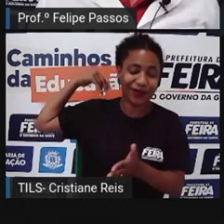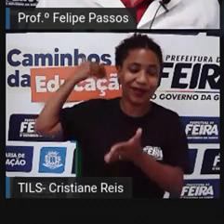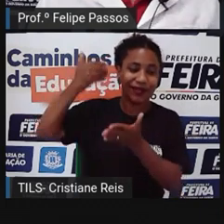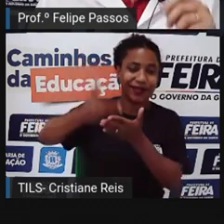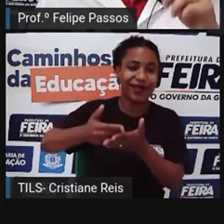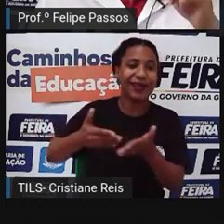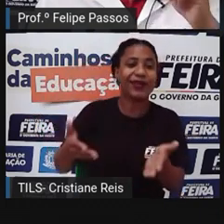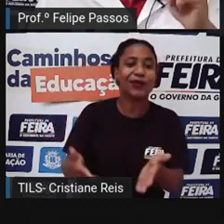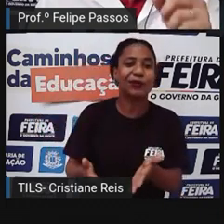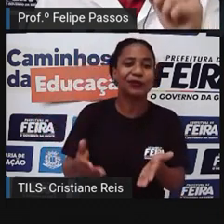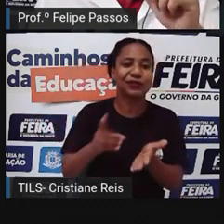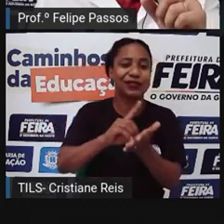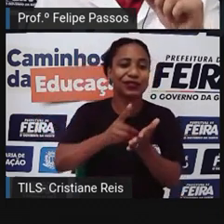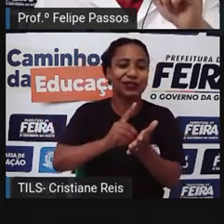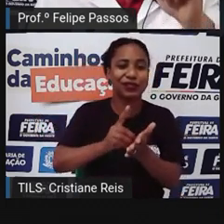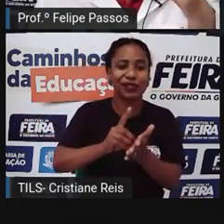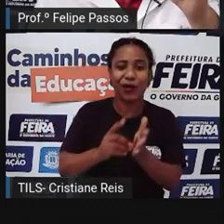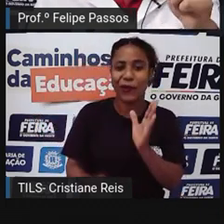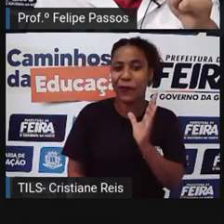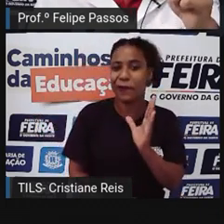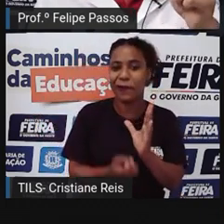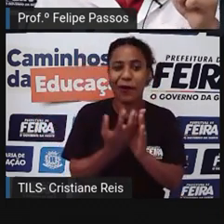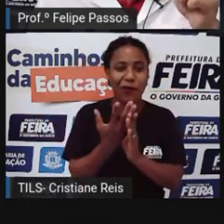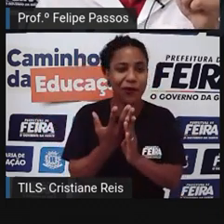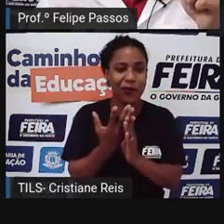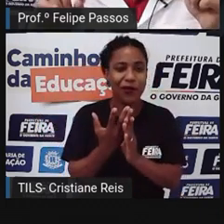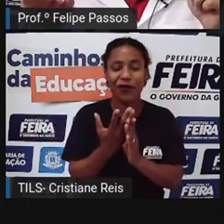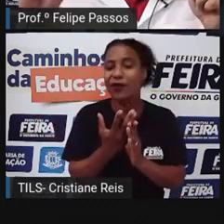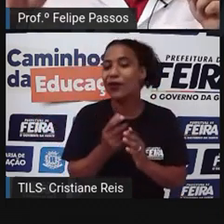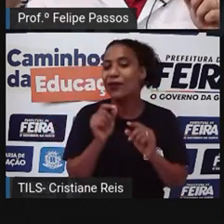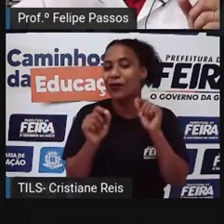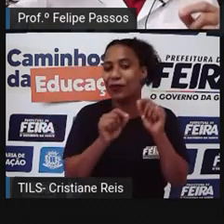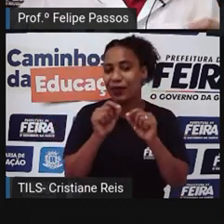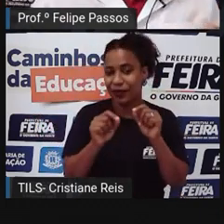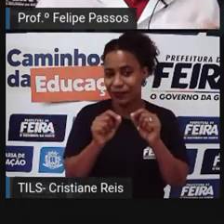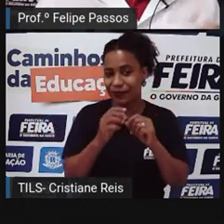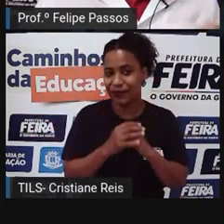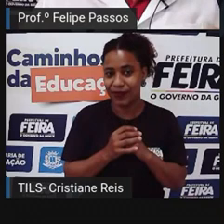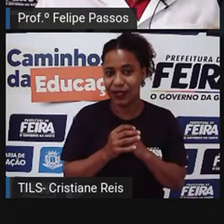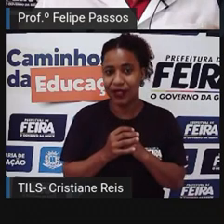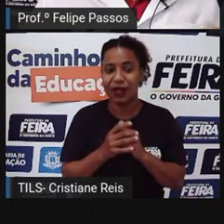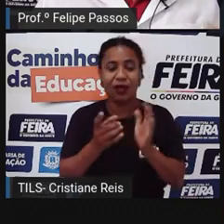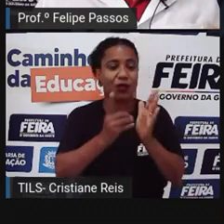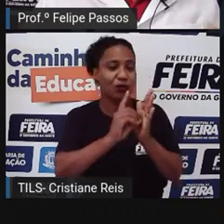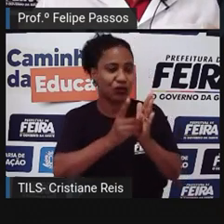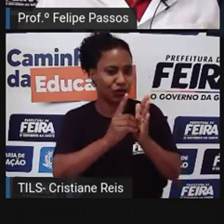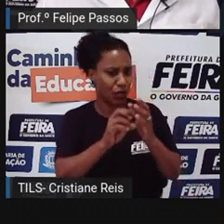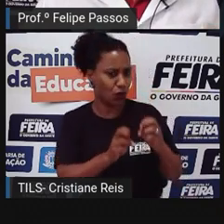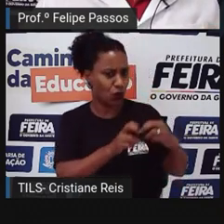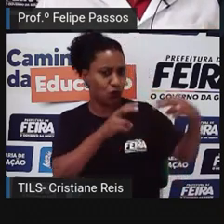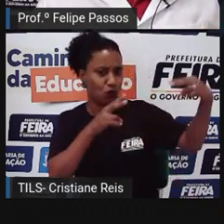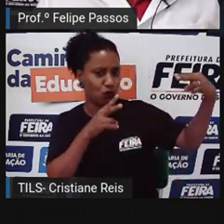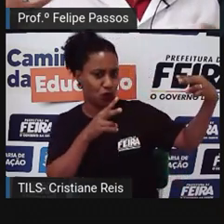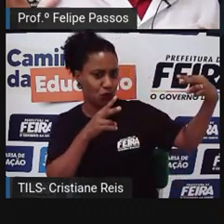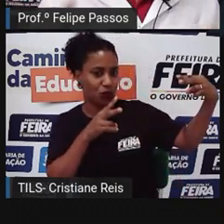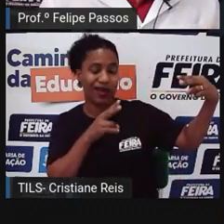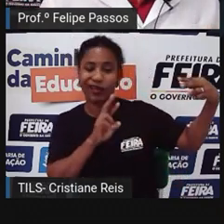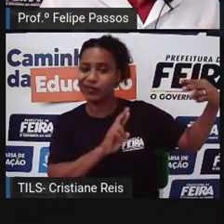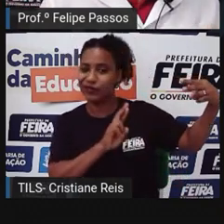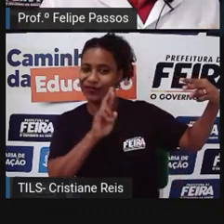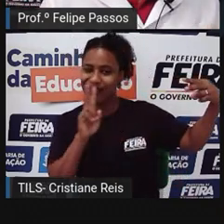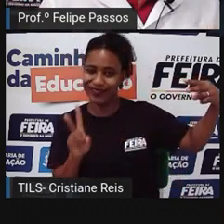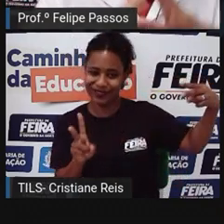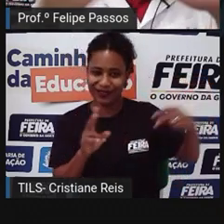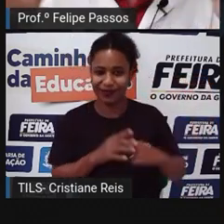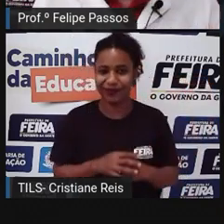digital. Quando a gente entra no mundo digital, é um mundo diferente do mundo físico. Se eu chego